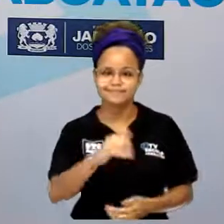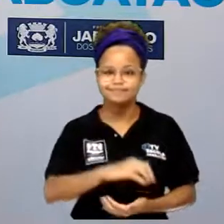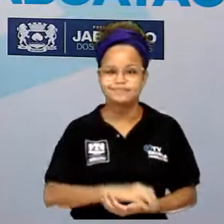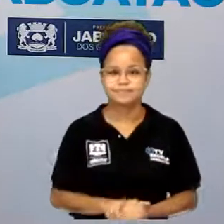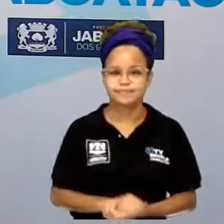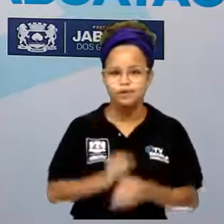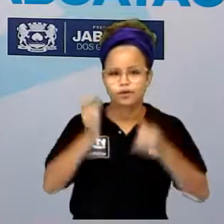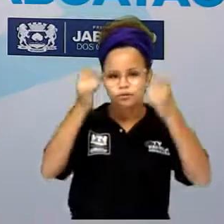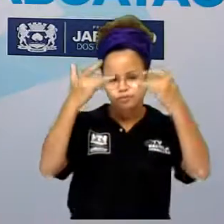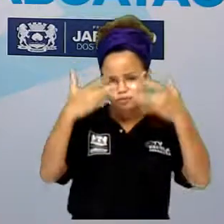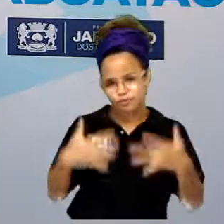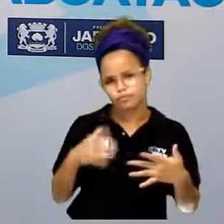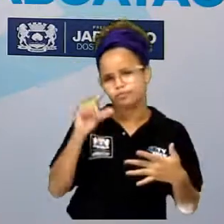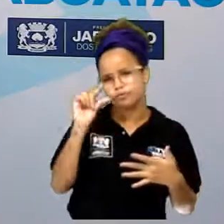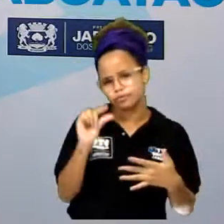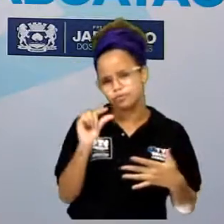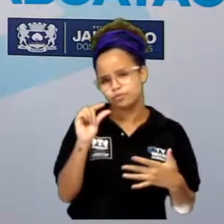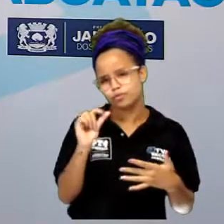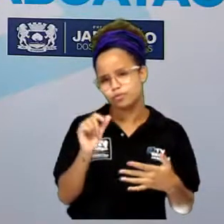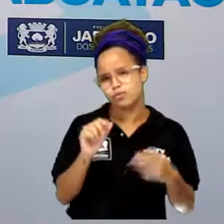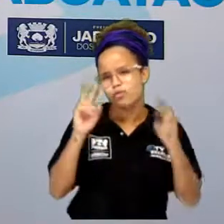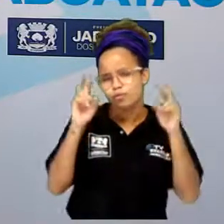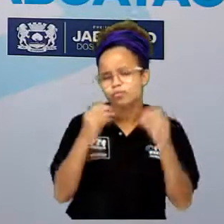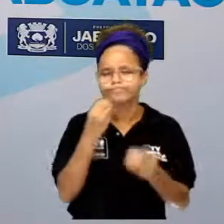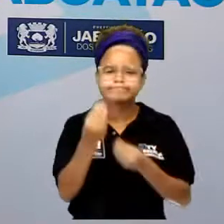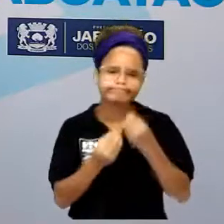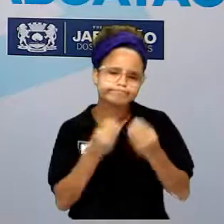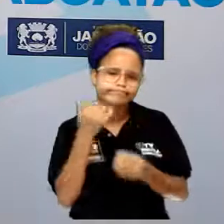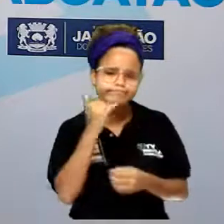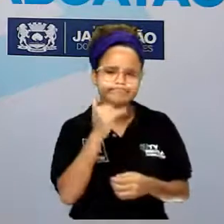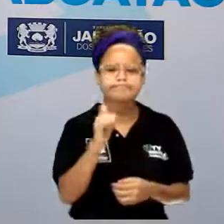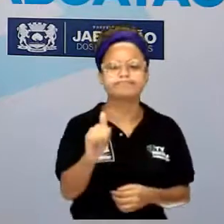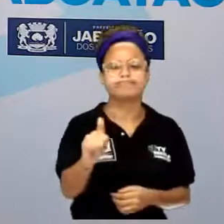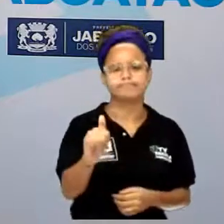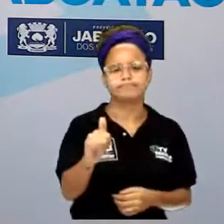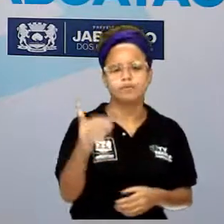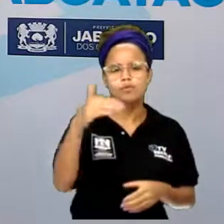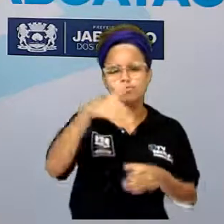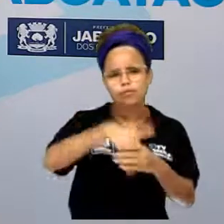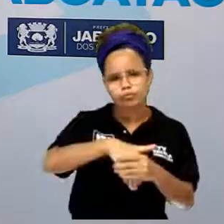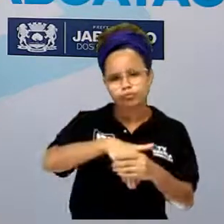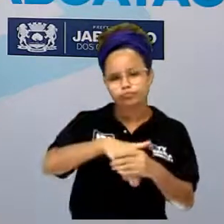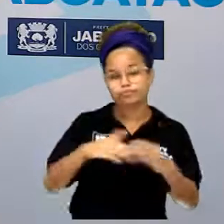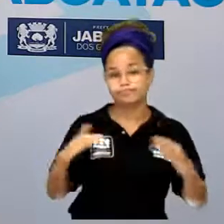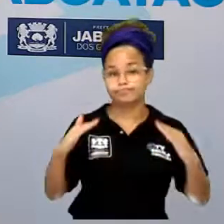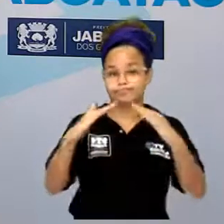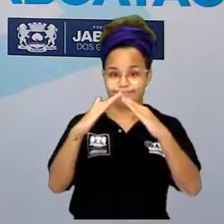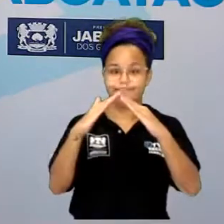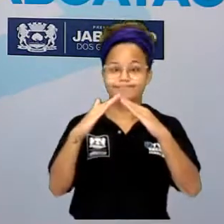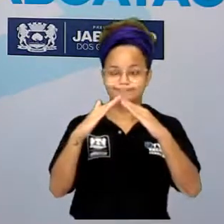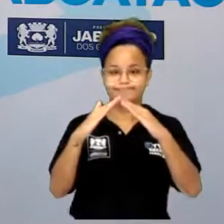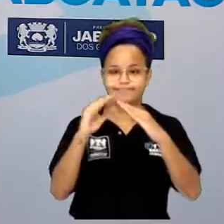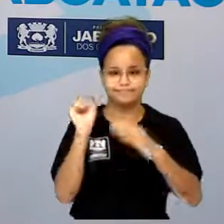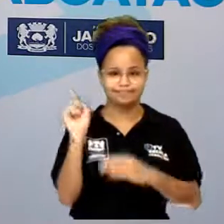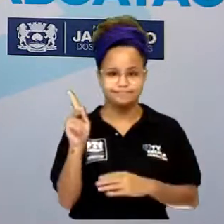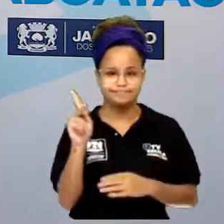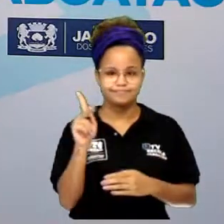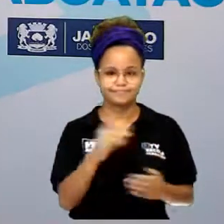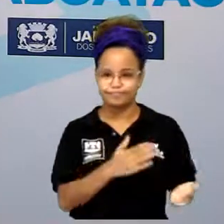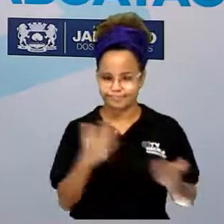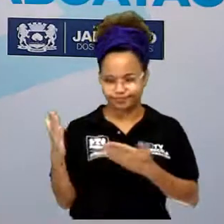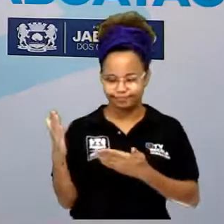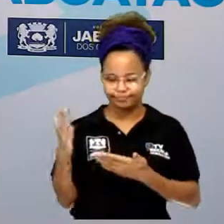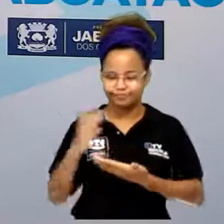um pouco aí sobre como é que é a energia elétrica dentro das nossas casas, beleza? Vamos lá.